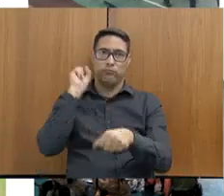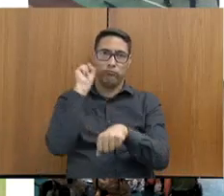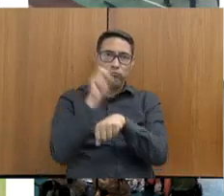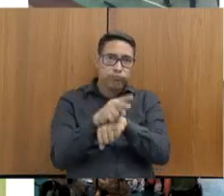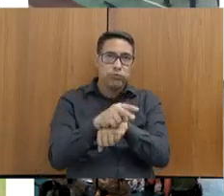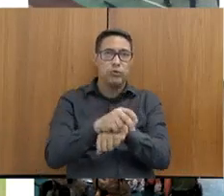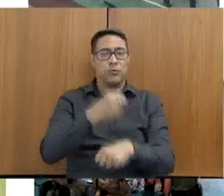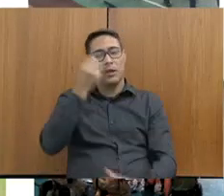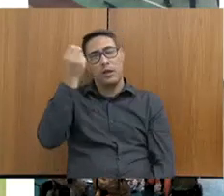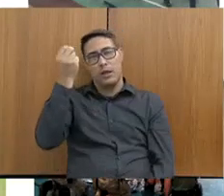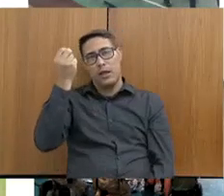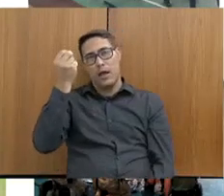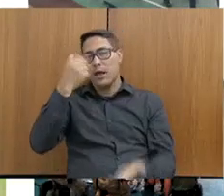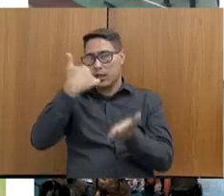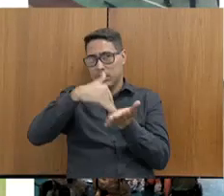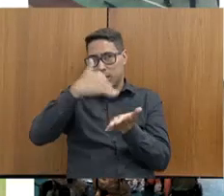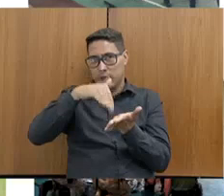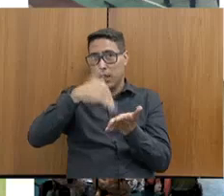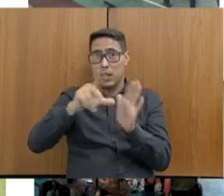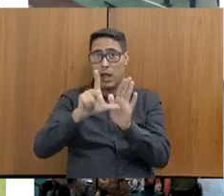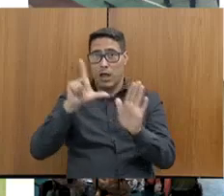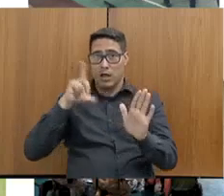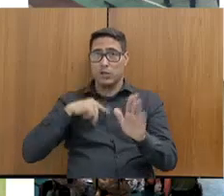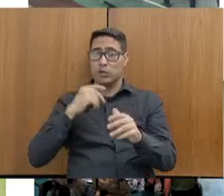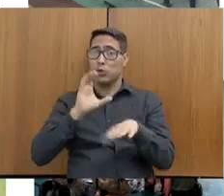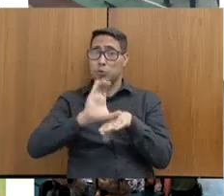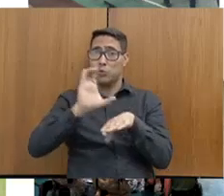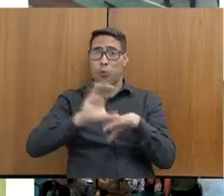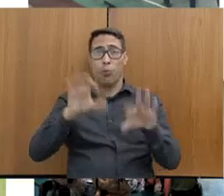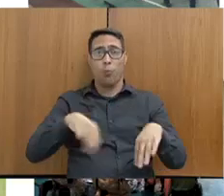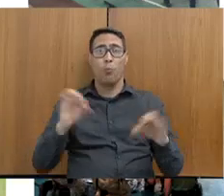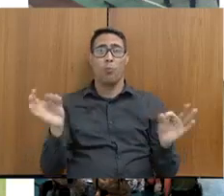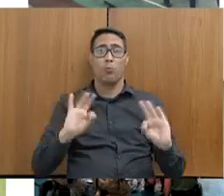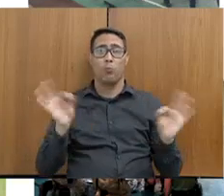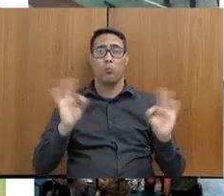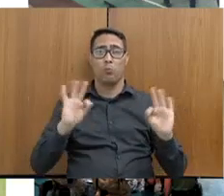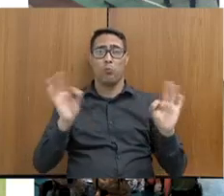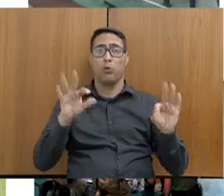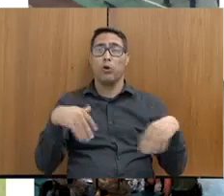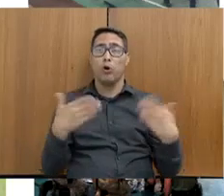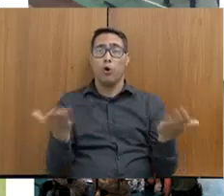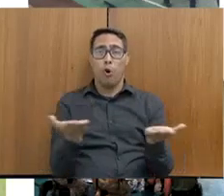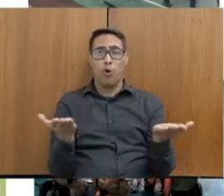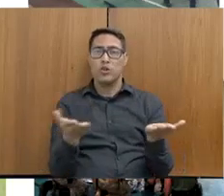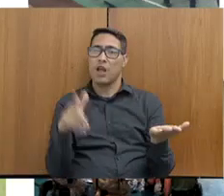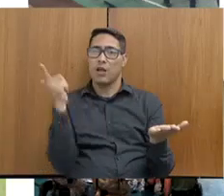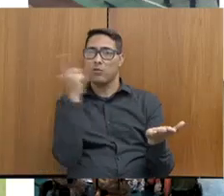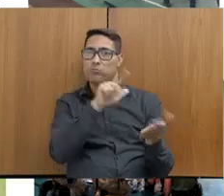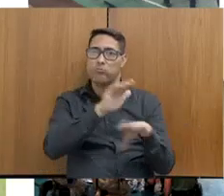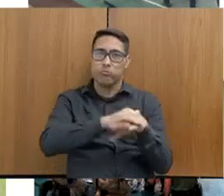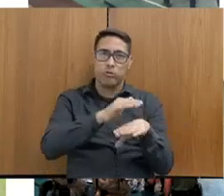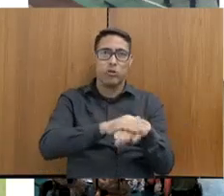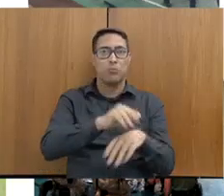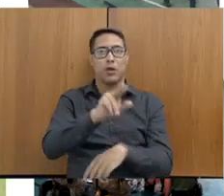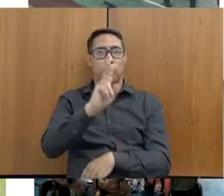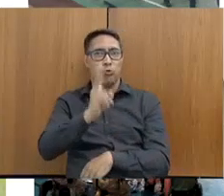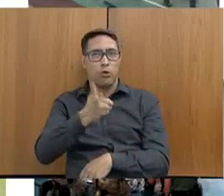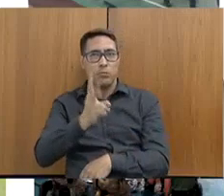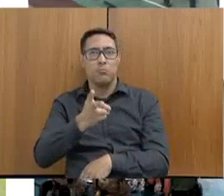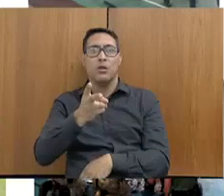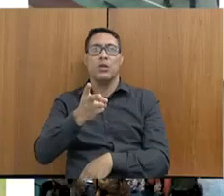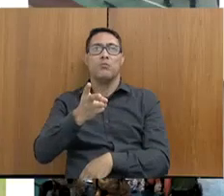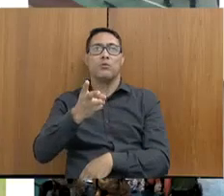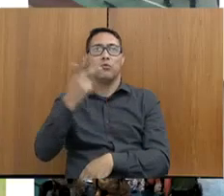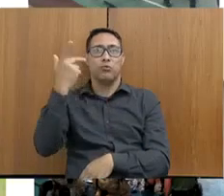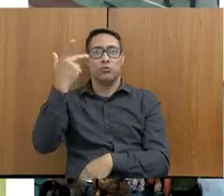há dois anos e meio, basicamente não se fazia nenhum curso de capacitação. Hoje nós já capacitamos aproximadamente 12 mil servidores em